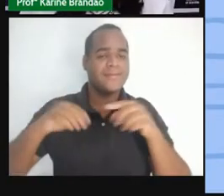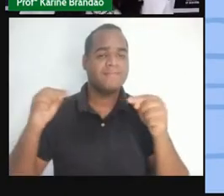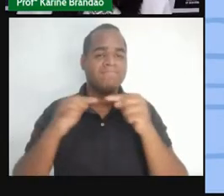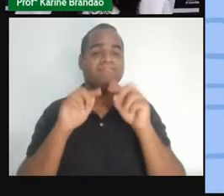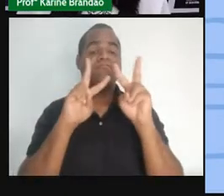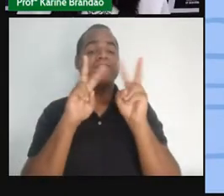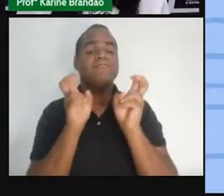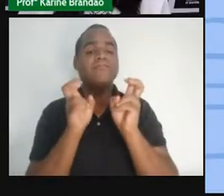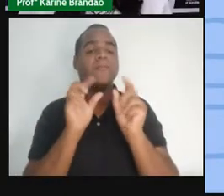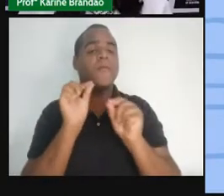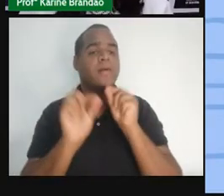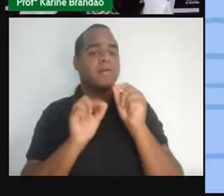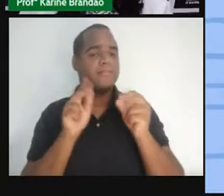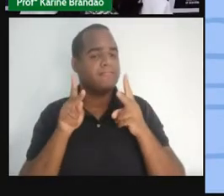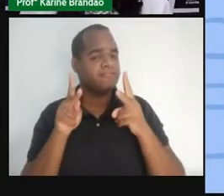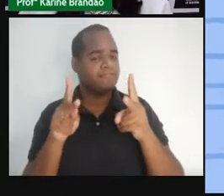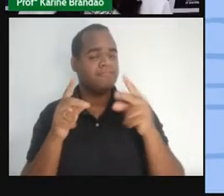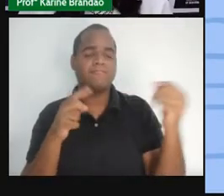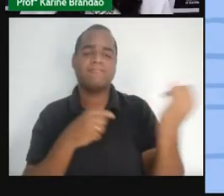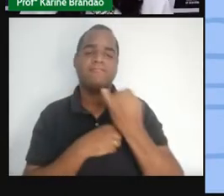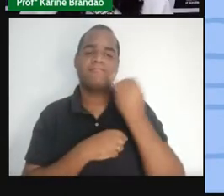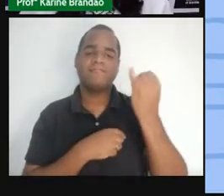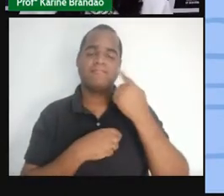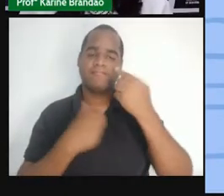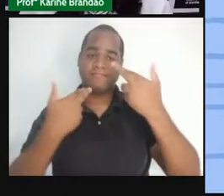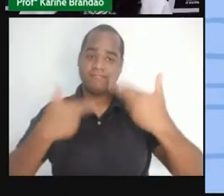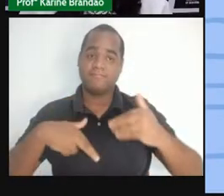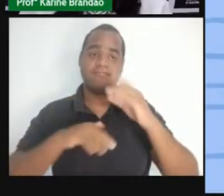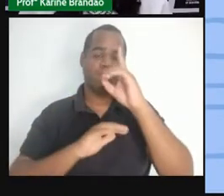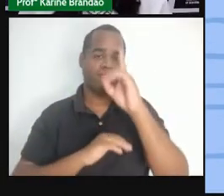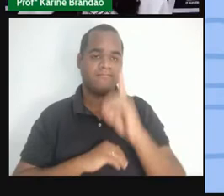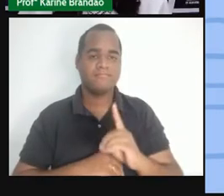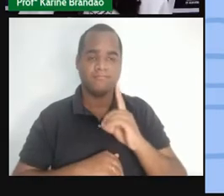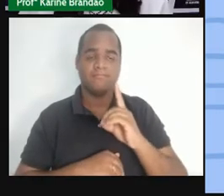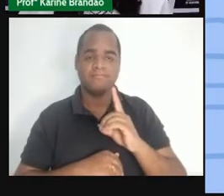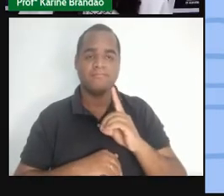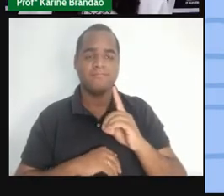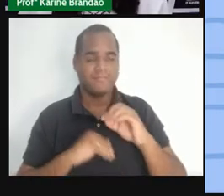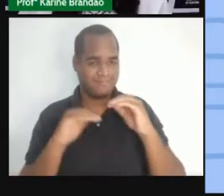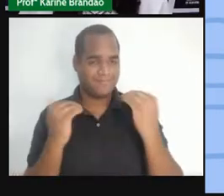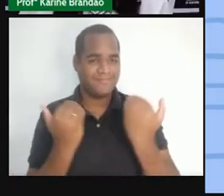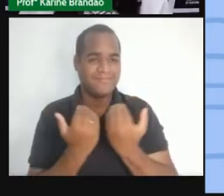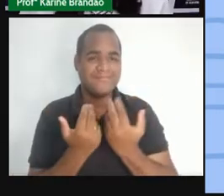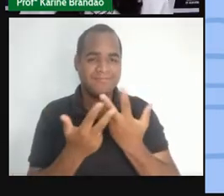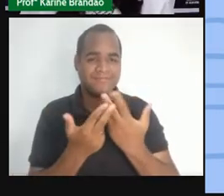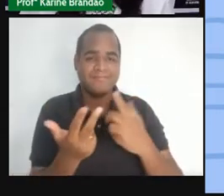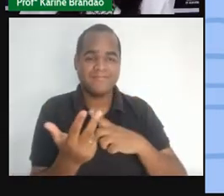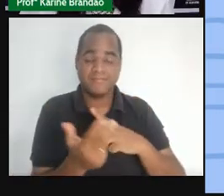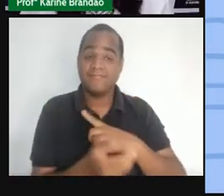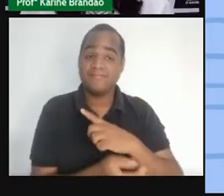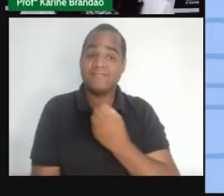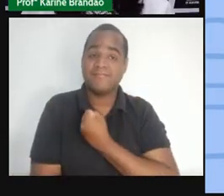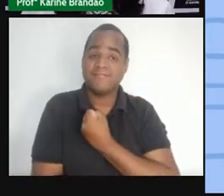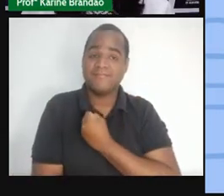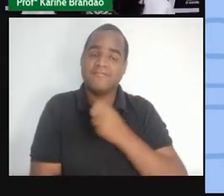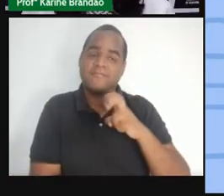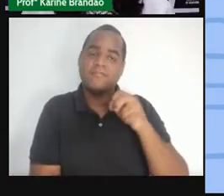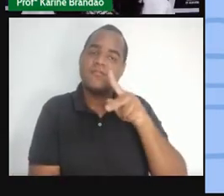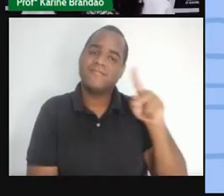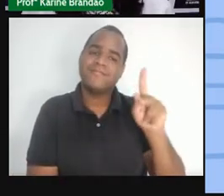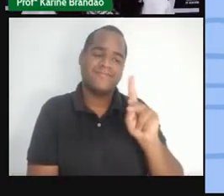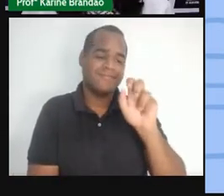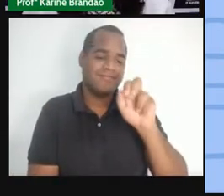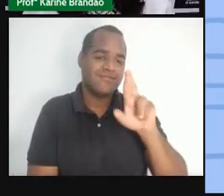tema continuando a revisar direitos e cidadania para o estágio 5, tá? Sou a professora Karine